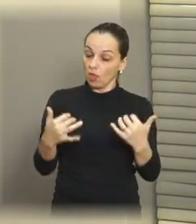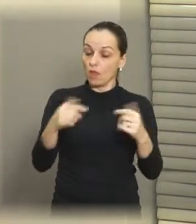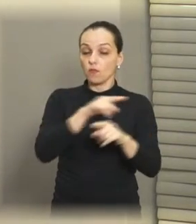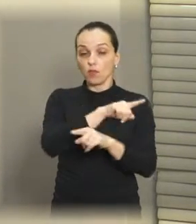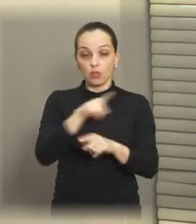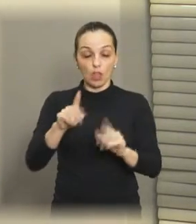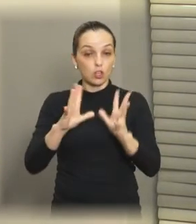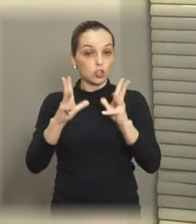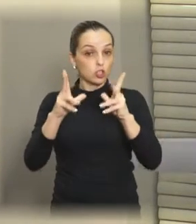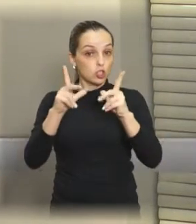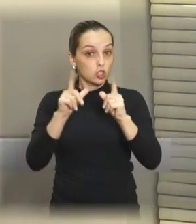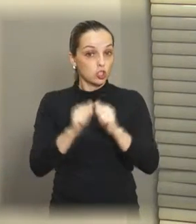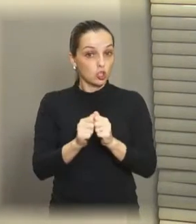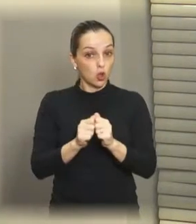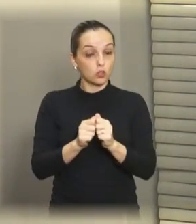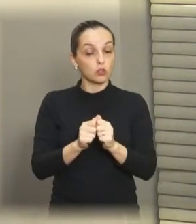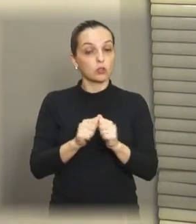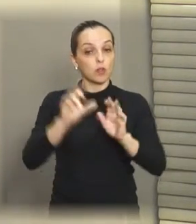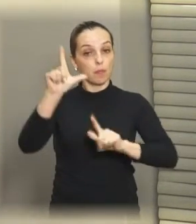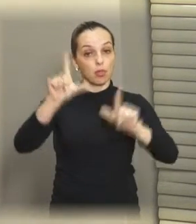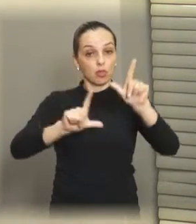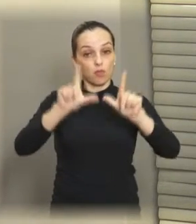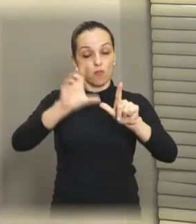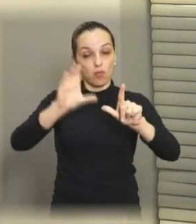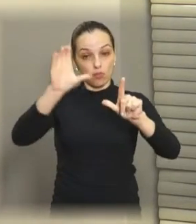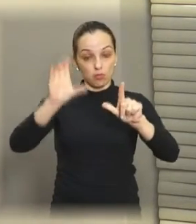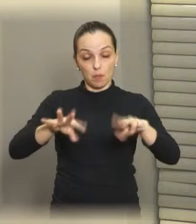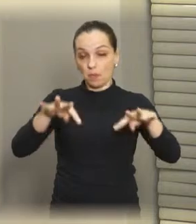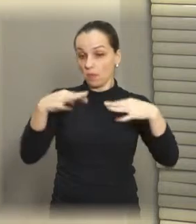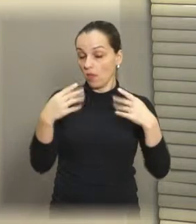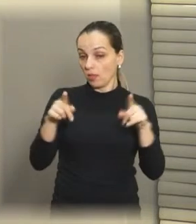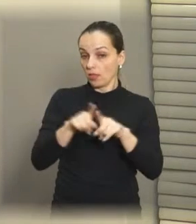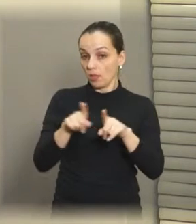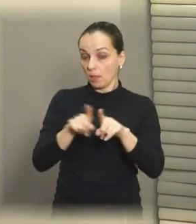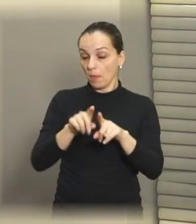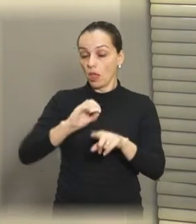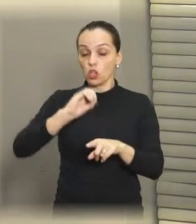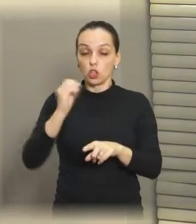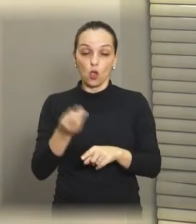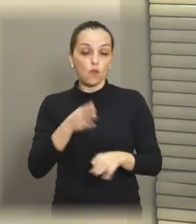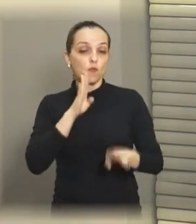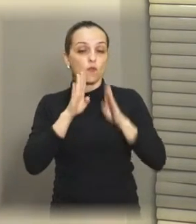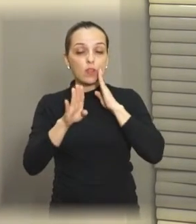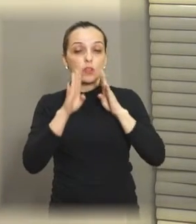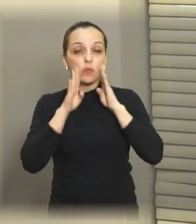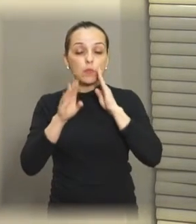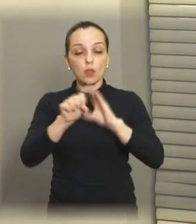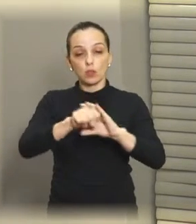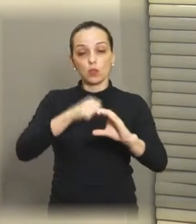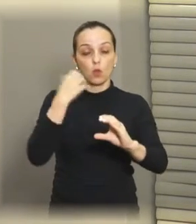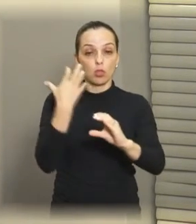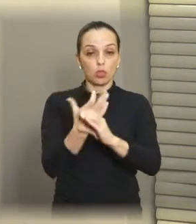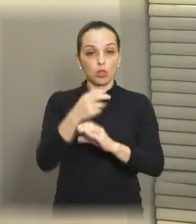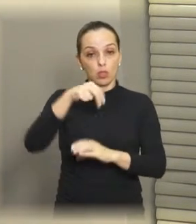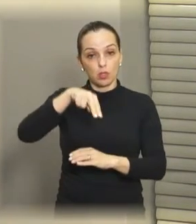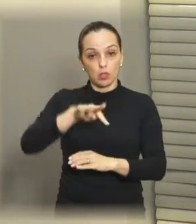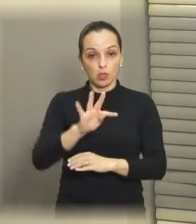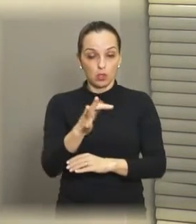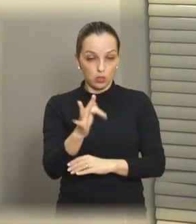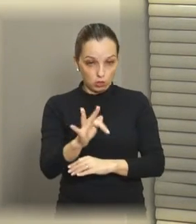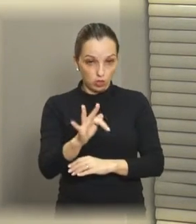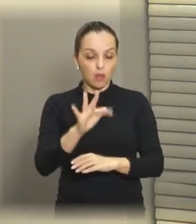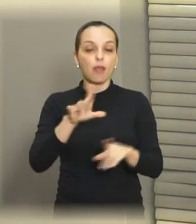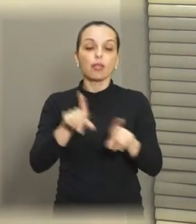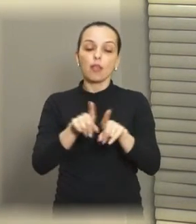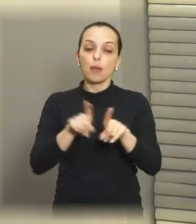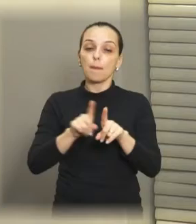que nos acompanham agora pela TV Câmara ou também pelo Facebook, YouTube, canal 17 da NET, nós também estaremos